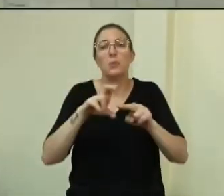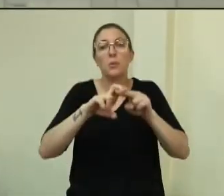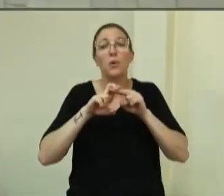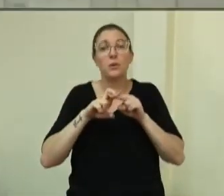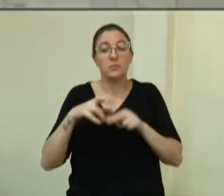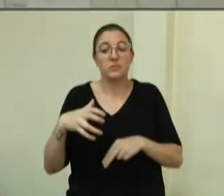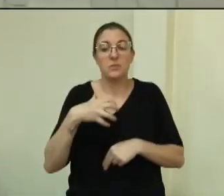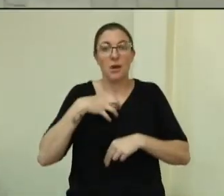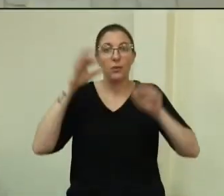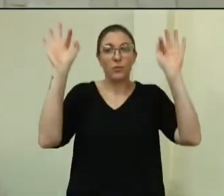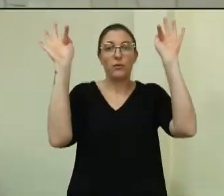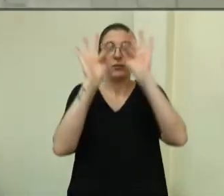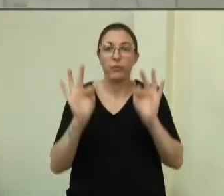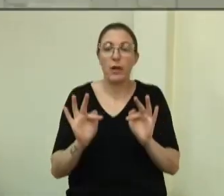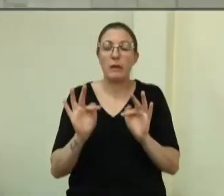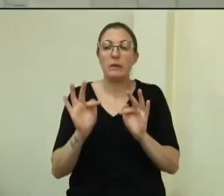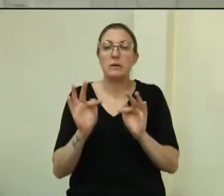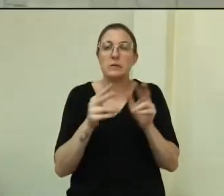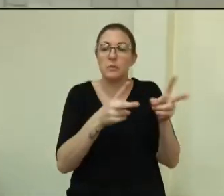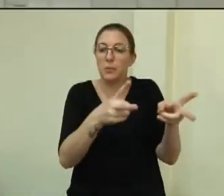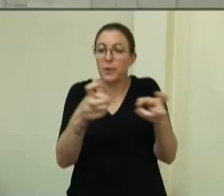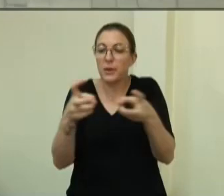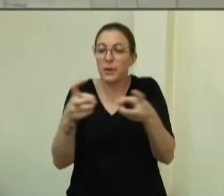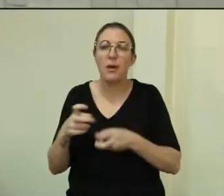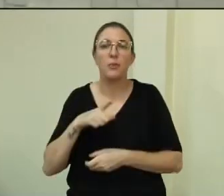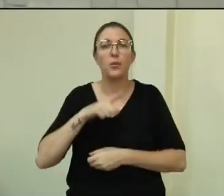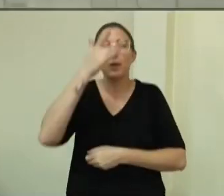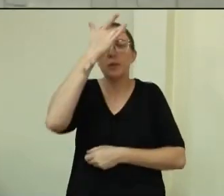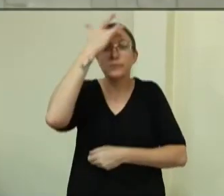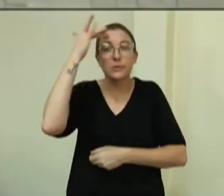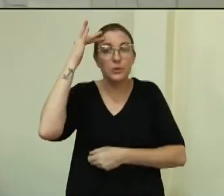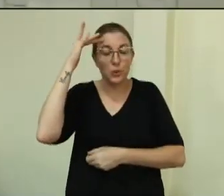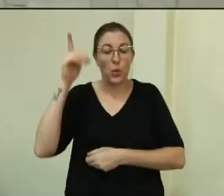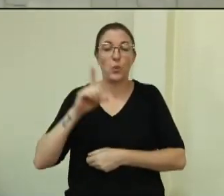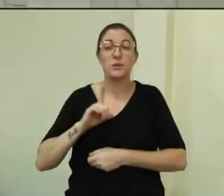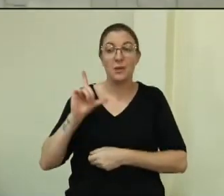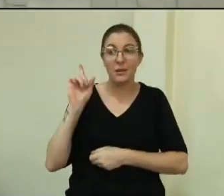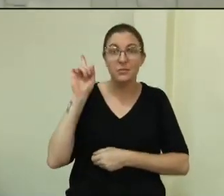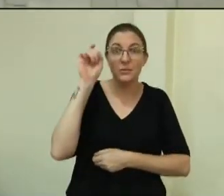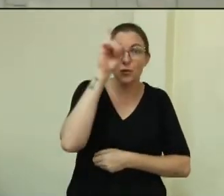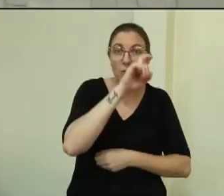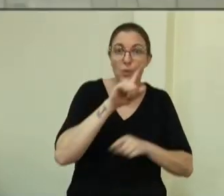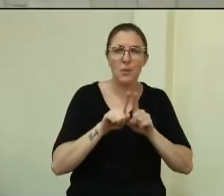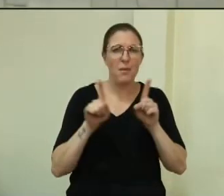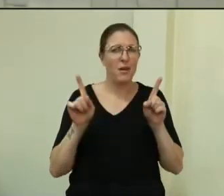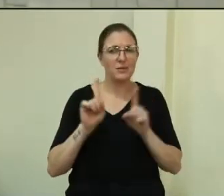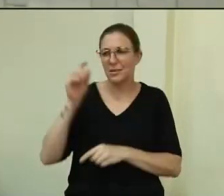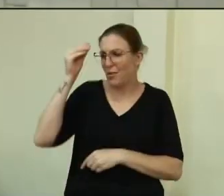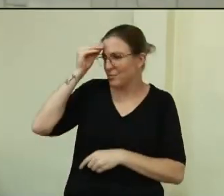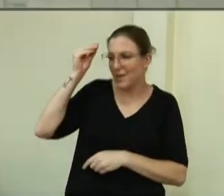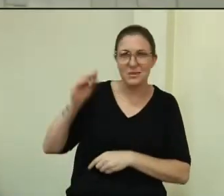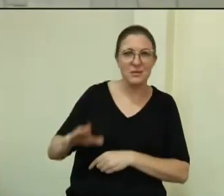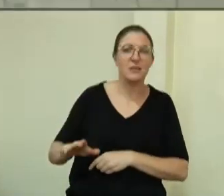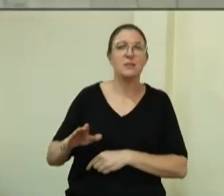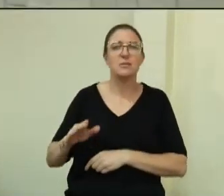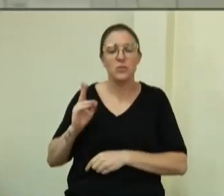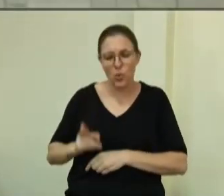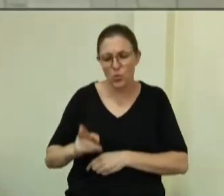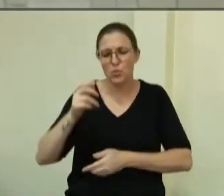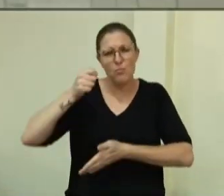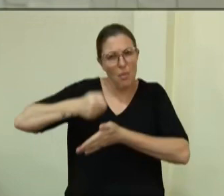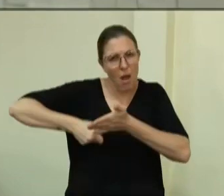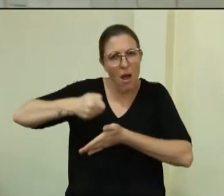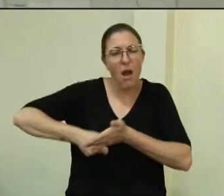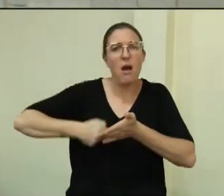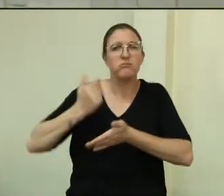vejo que algumas pessoas enfrentam diversas dificuldades, não se desanimam e vão em busca de realização de sonhos, não